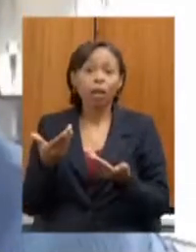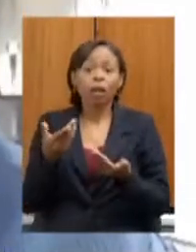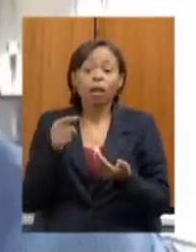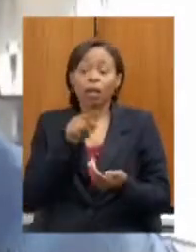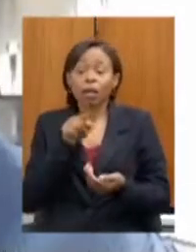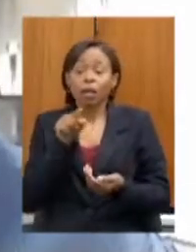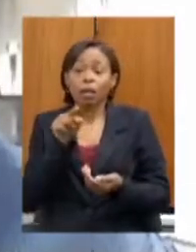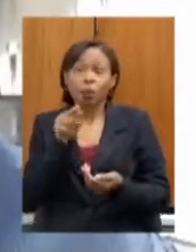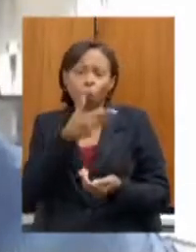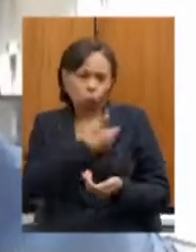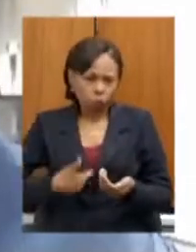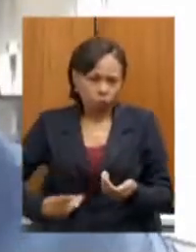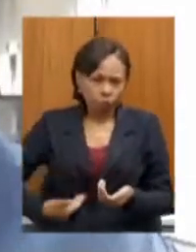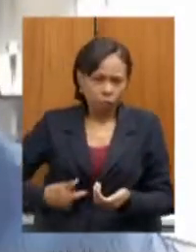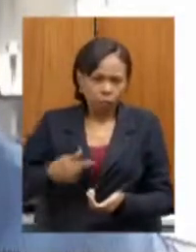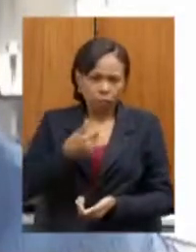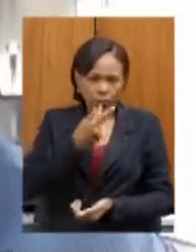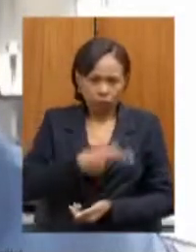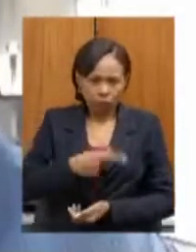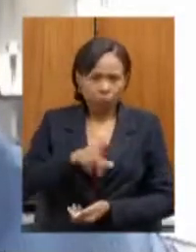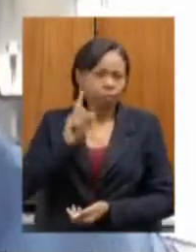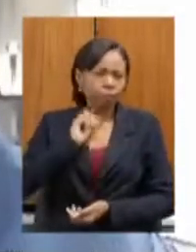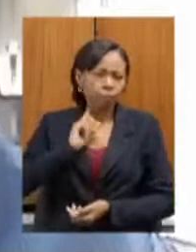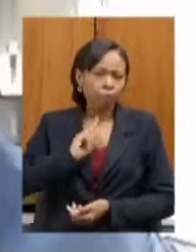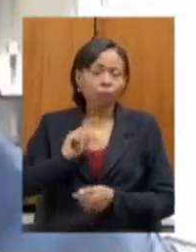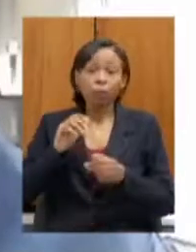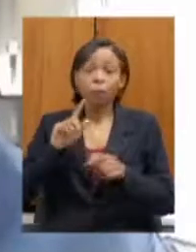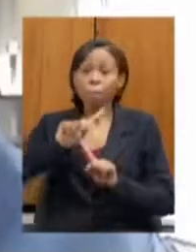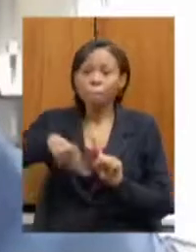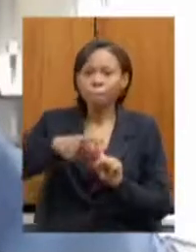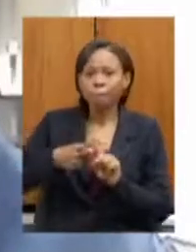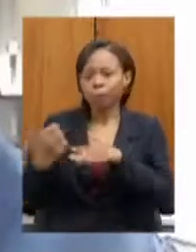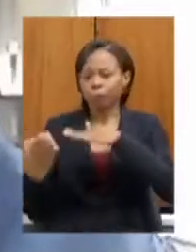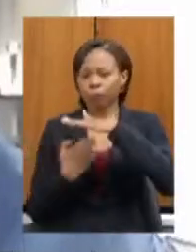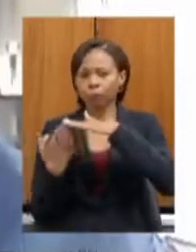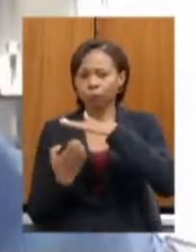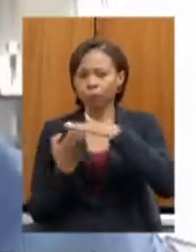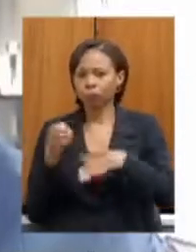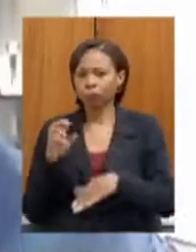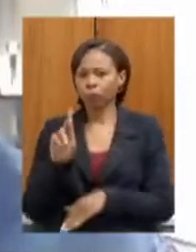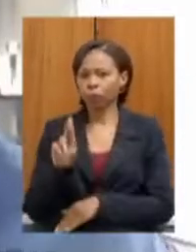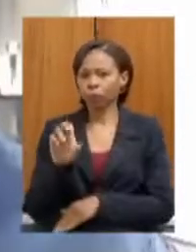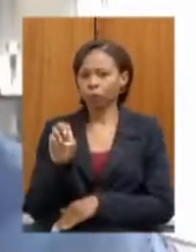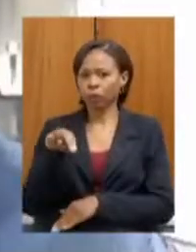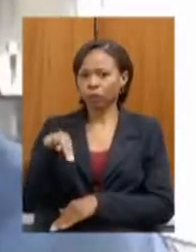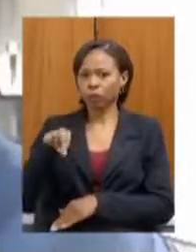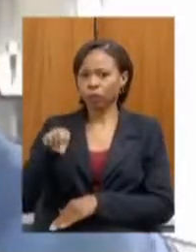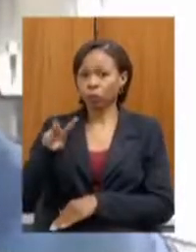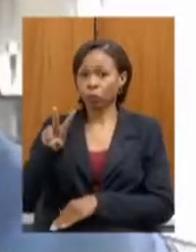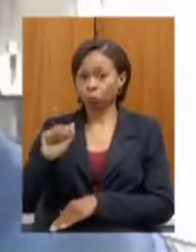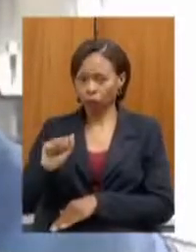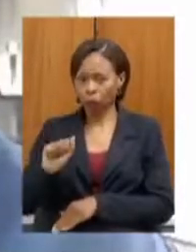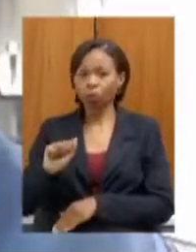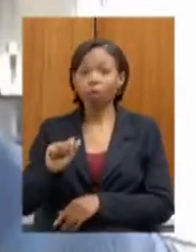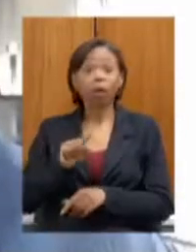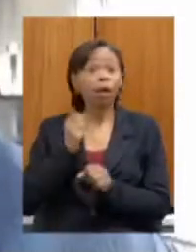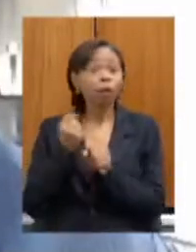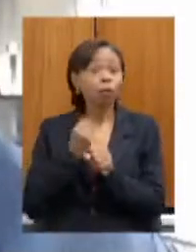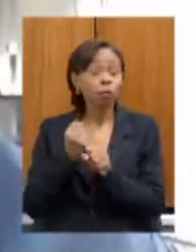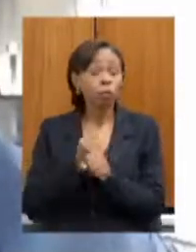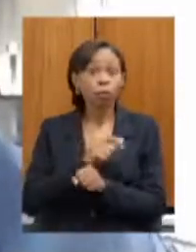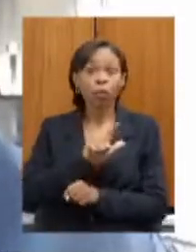do governo do Estado e da Fundação Renova com o nosso apoio do nosso mandato, as obras da LMG